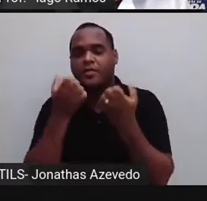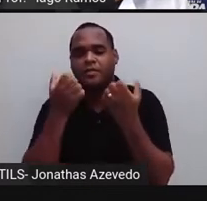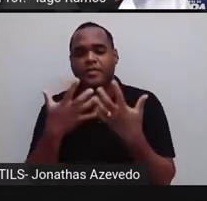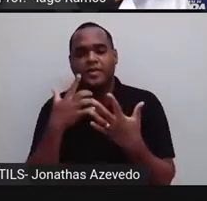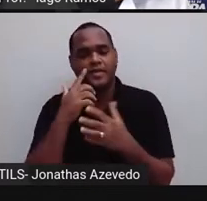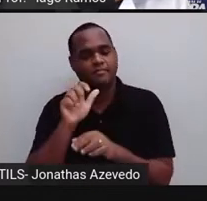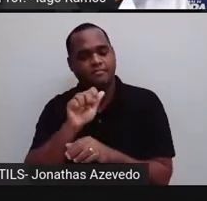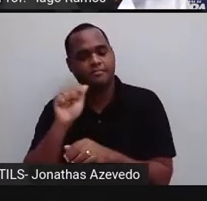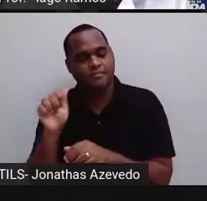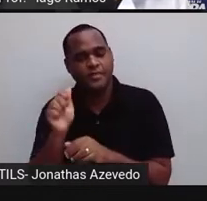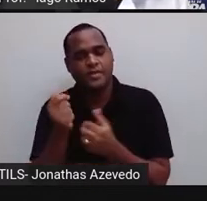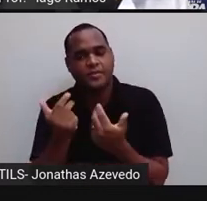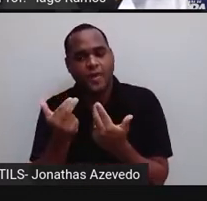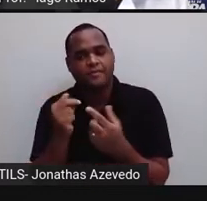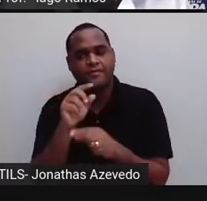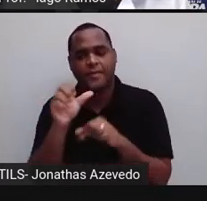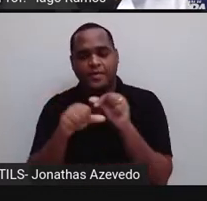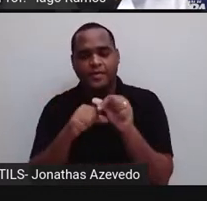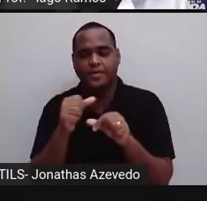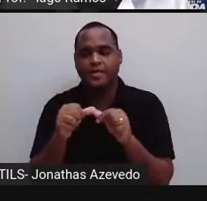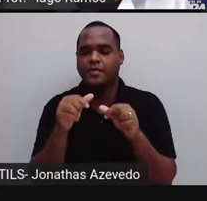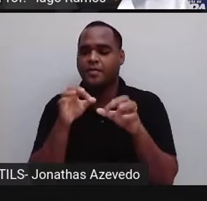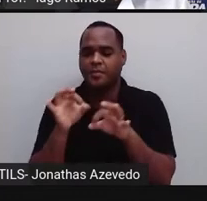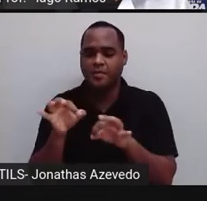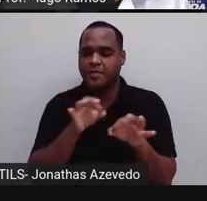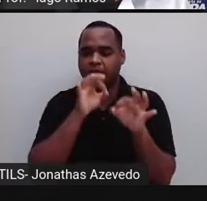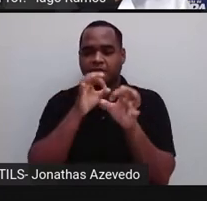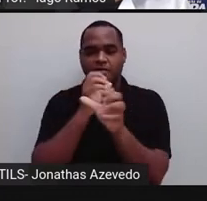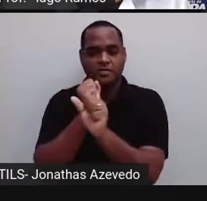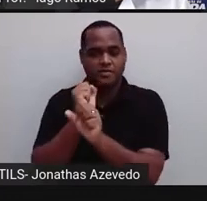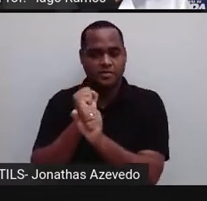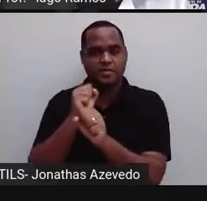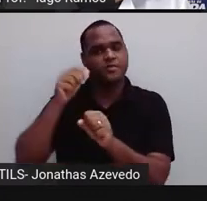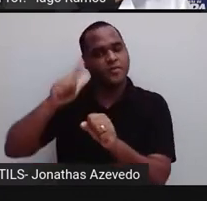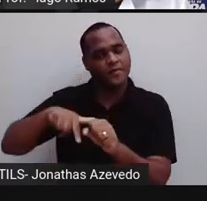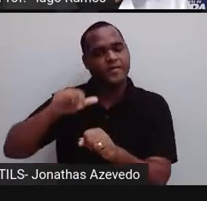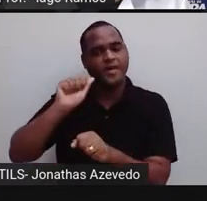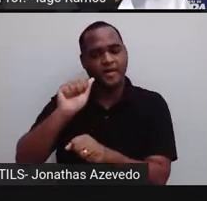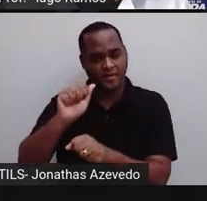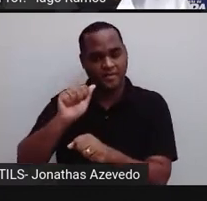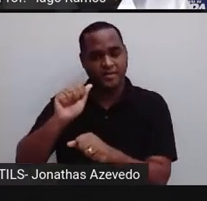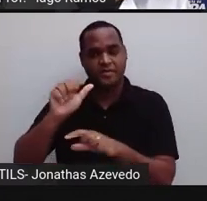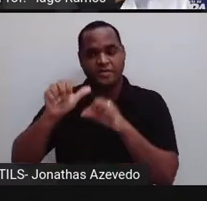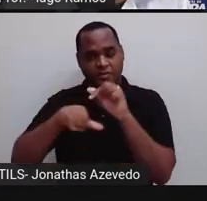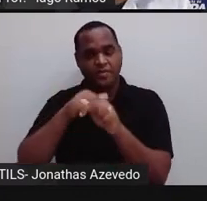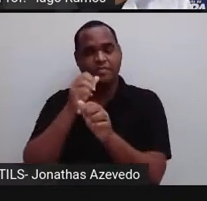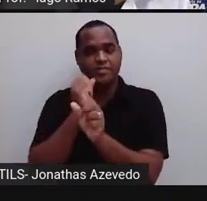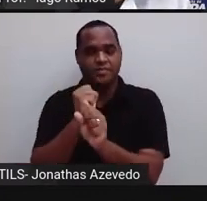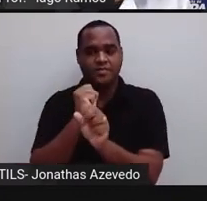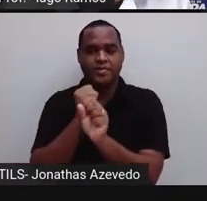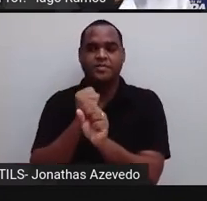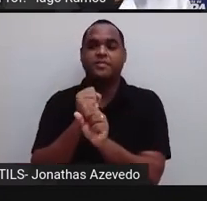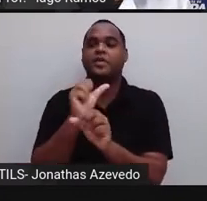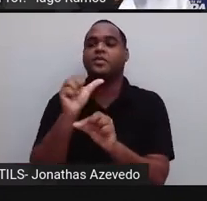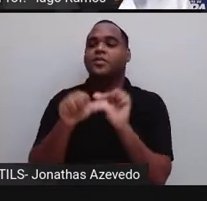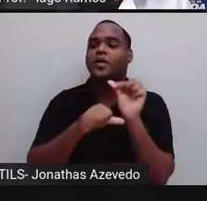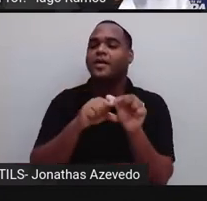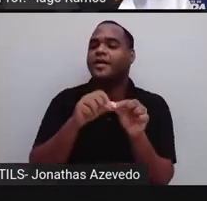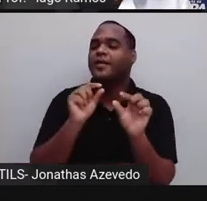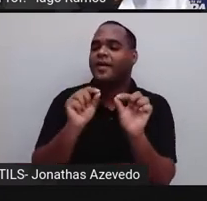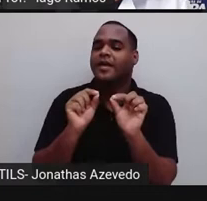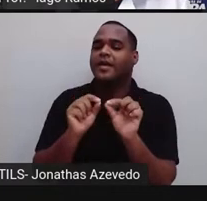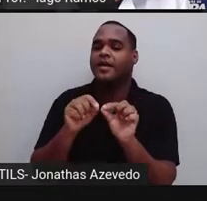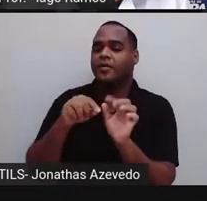para a gente conseguir calcular, a gente repete essa parte de baixo, só que agora faz uma